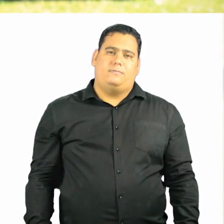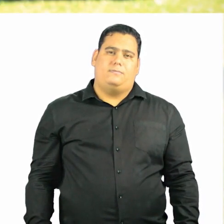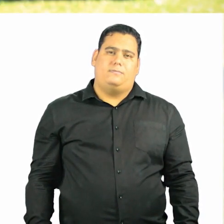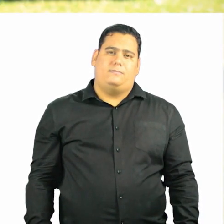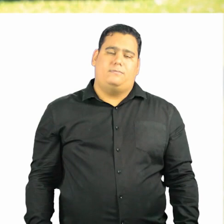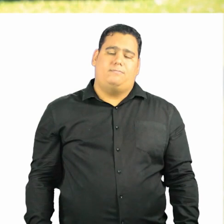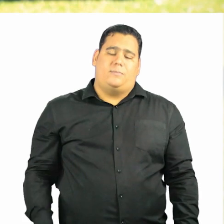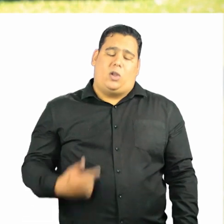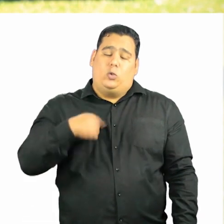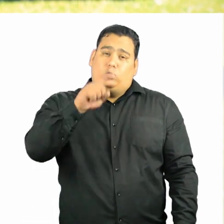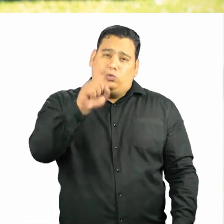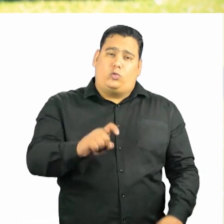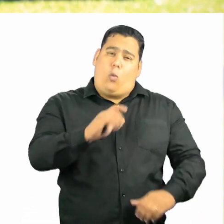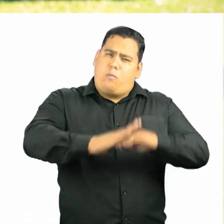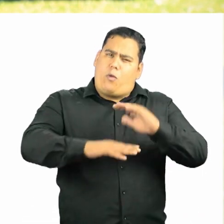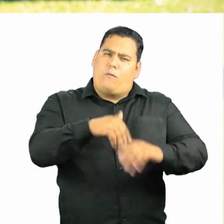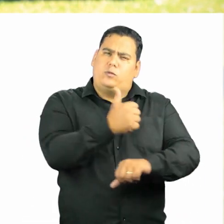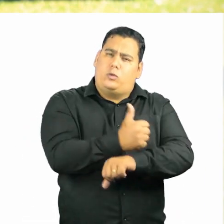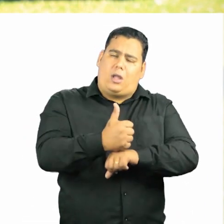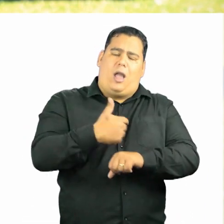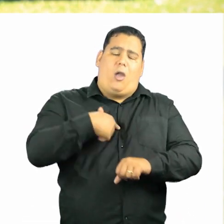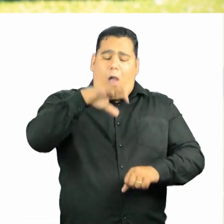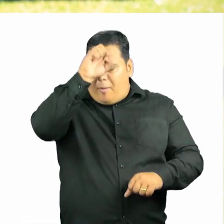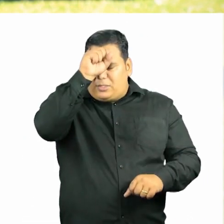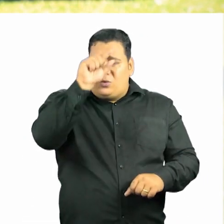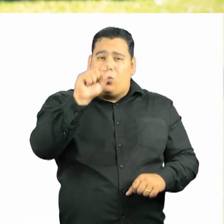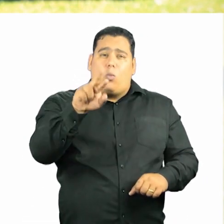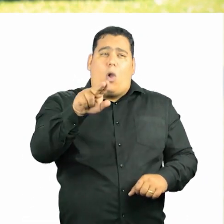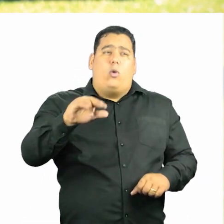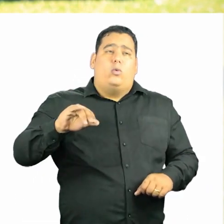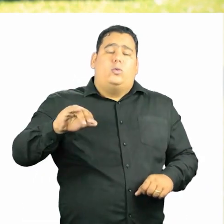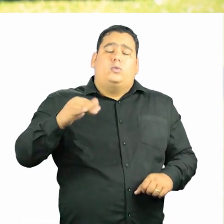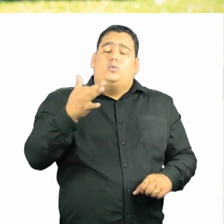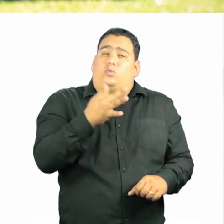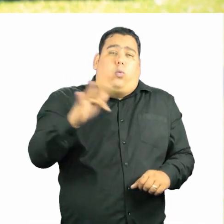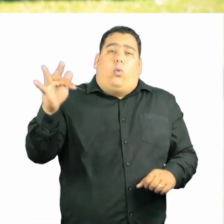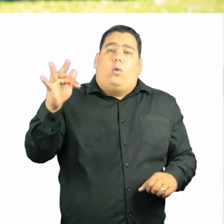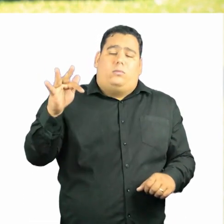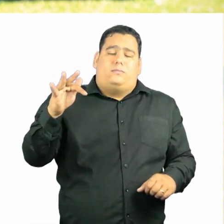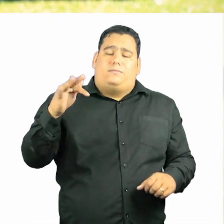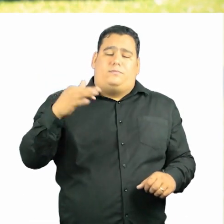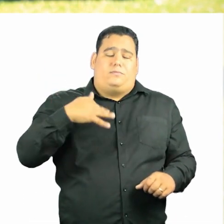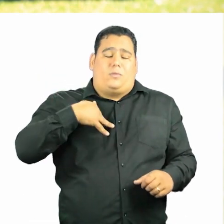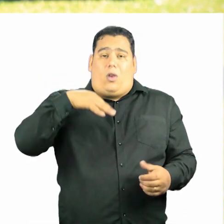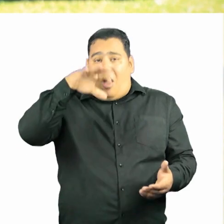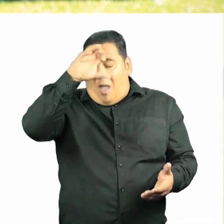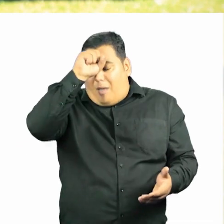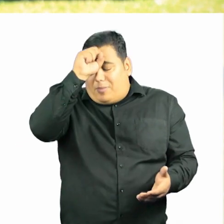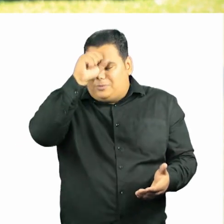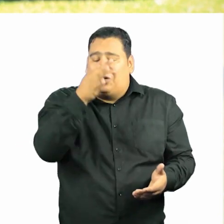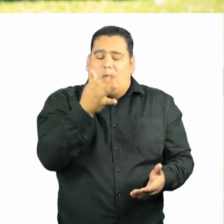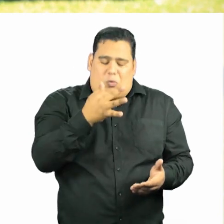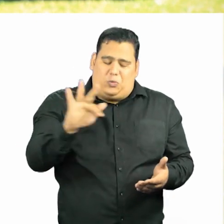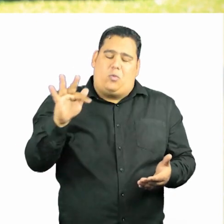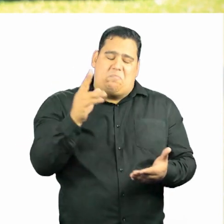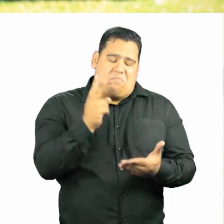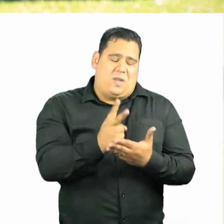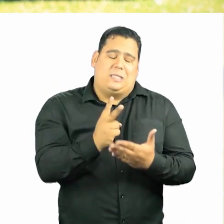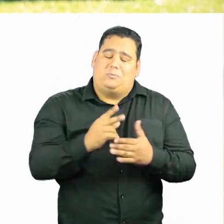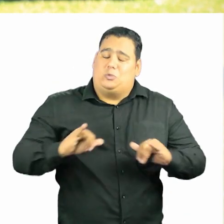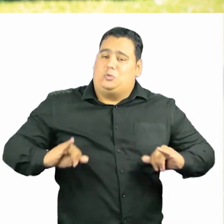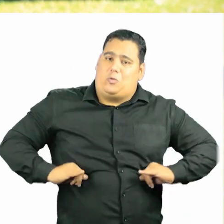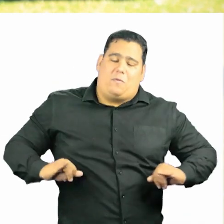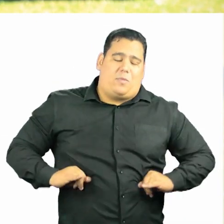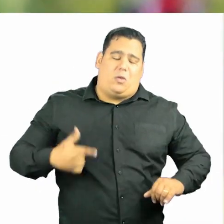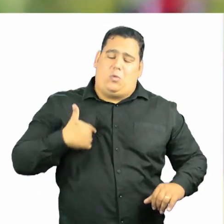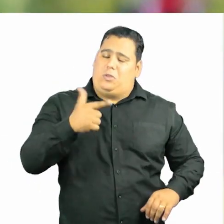Eu sou uma profissional que aprendi na dor. Não aprendi num livrinho, não foi na dor mesmo. Não